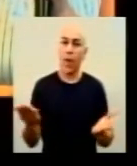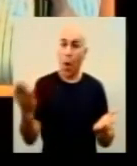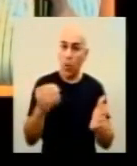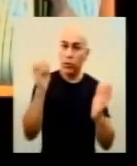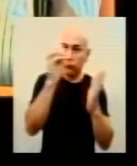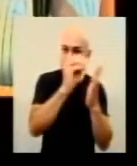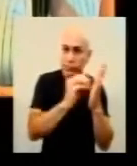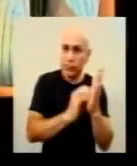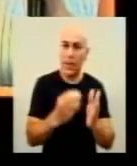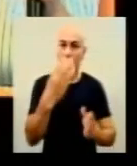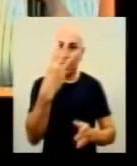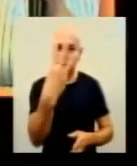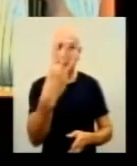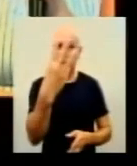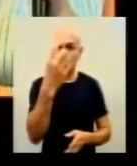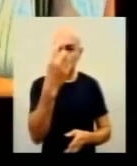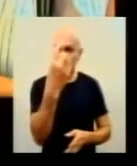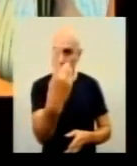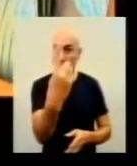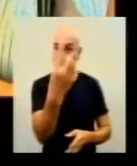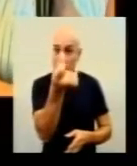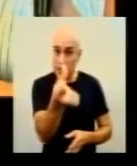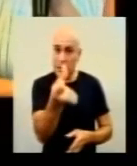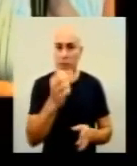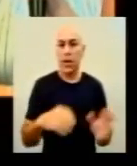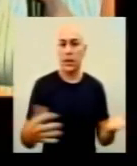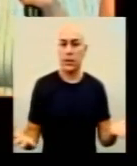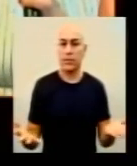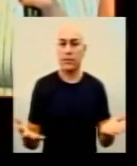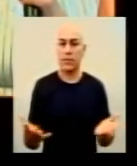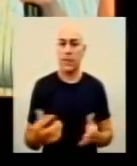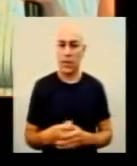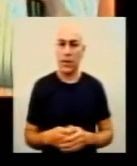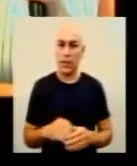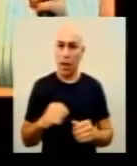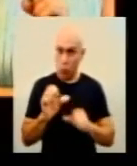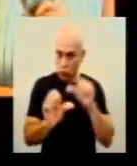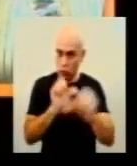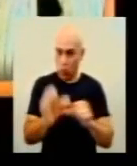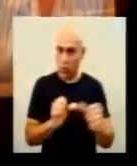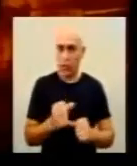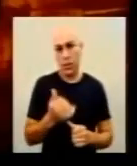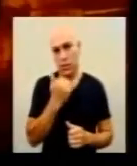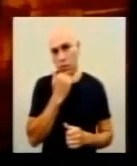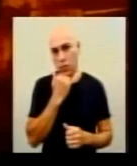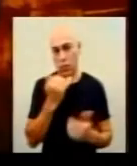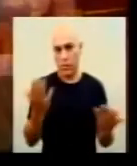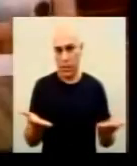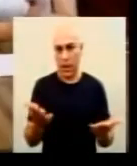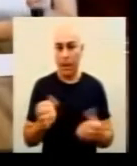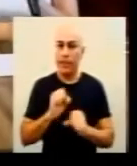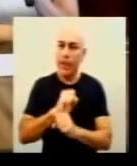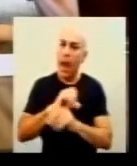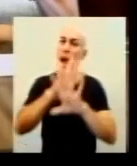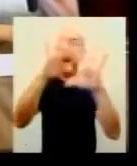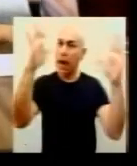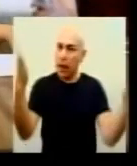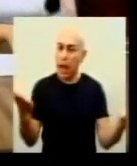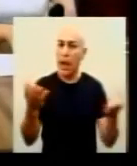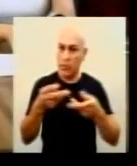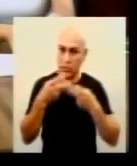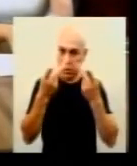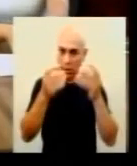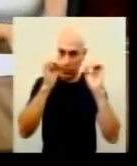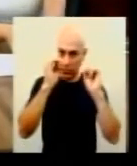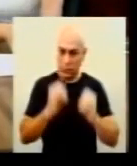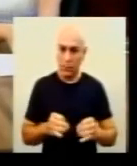316. Mas é isso mesmo, 311 então para 316. Tá certo, tá esclarecido aí. Obrigado, Andréia,